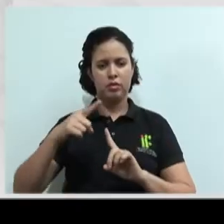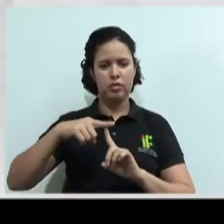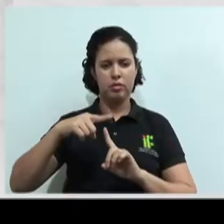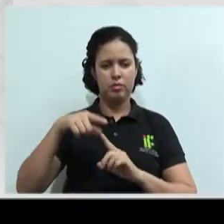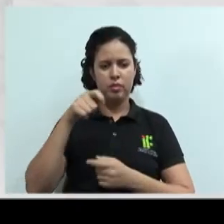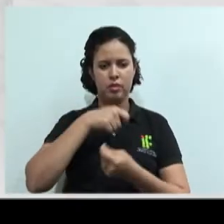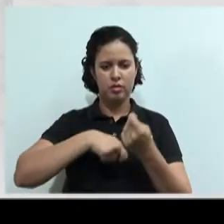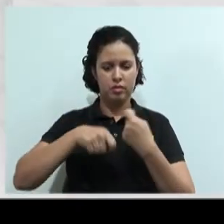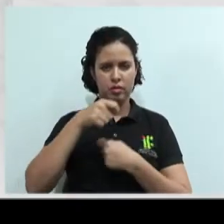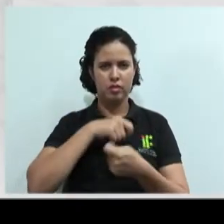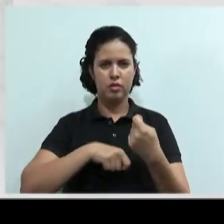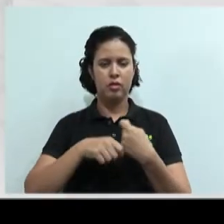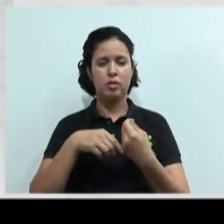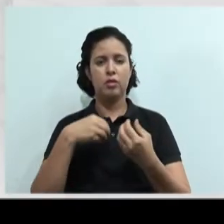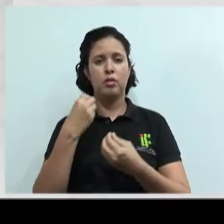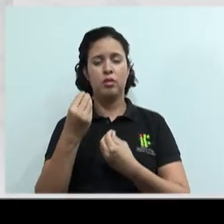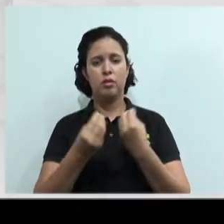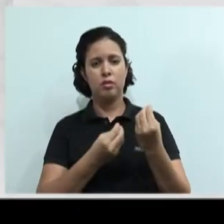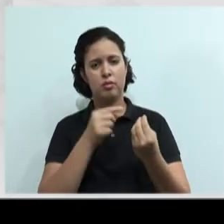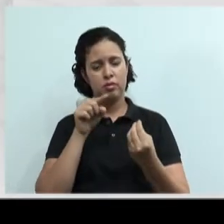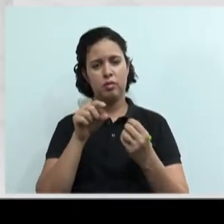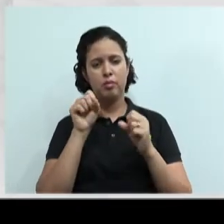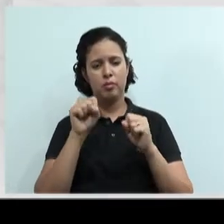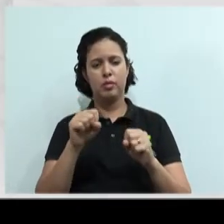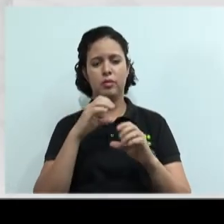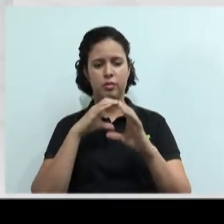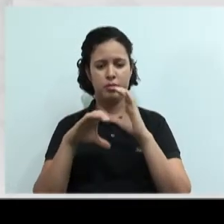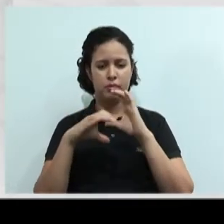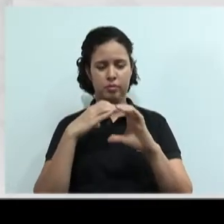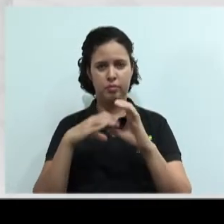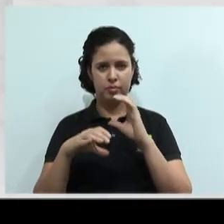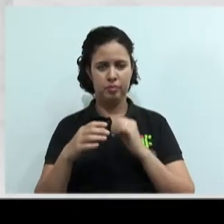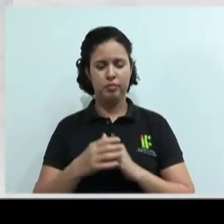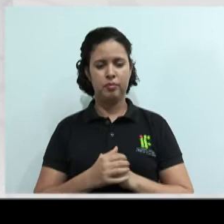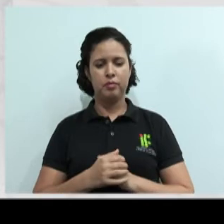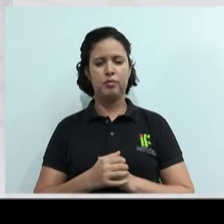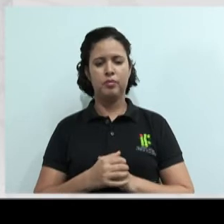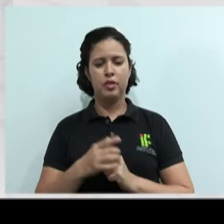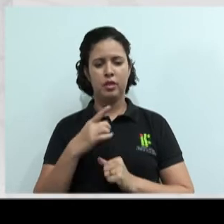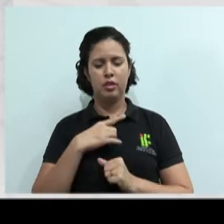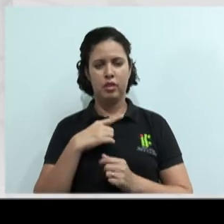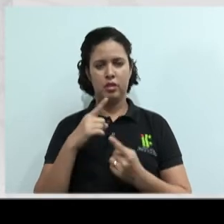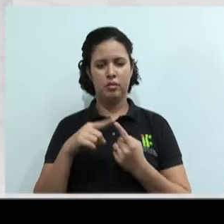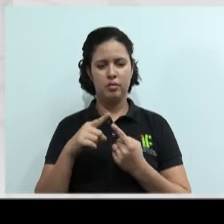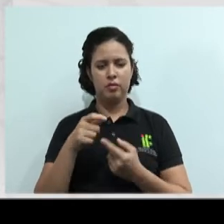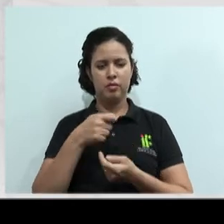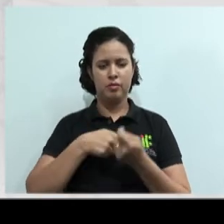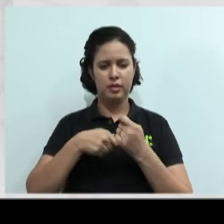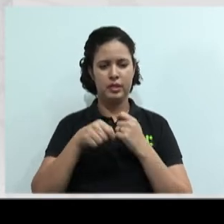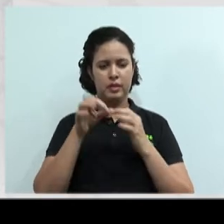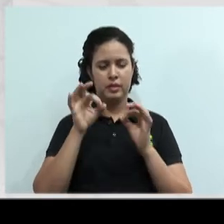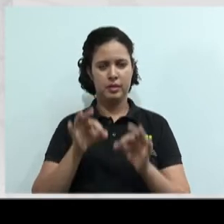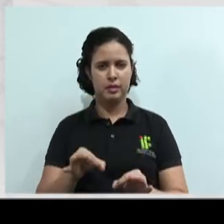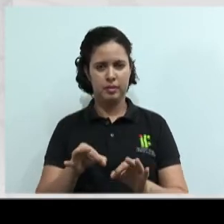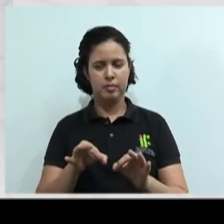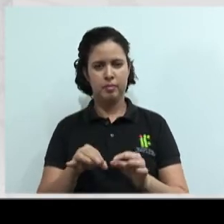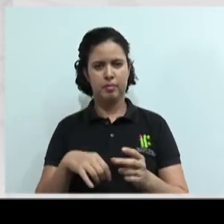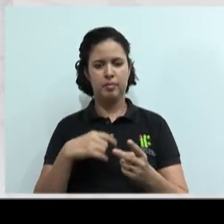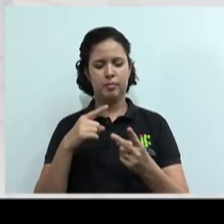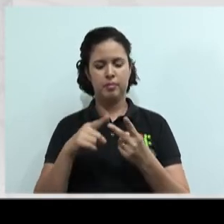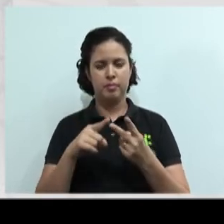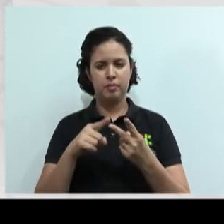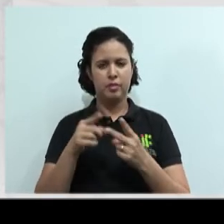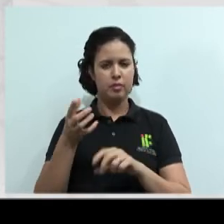como você pode se comunicar com eles. Então, nós temos aí o negociador assertivo, o negociador